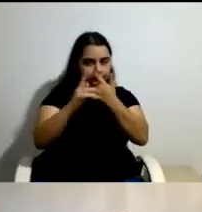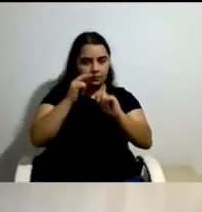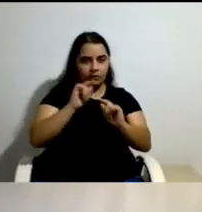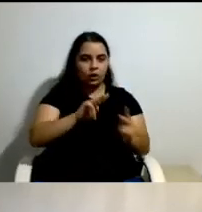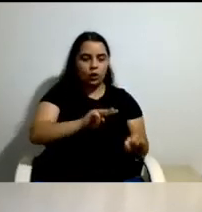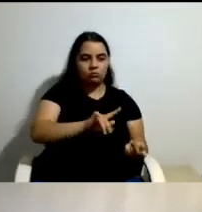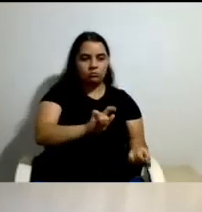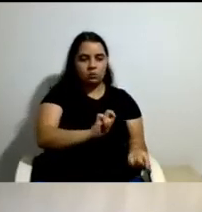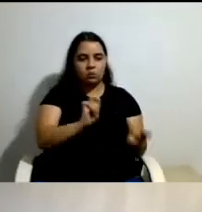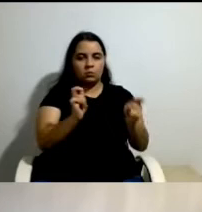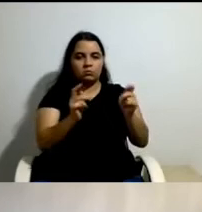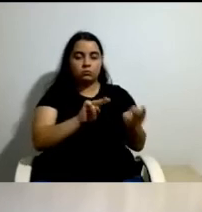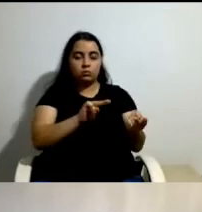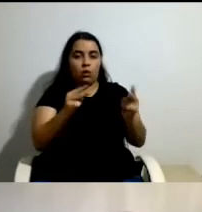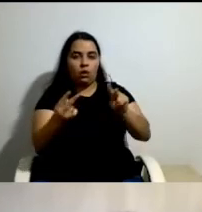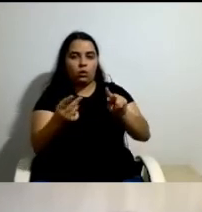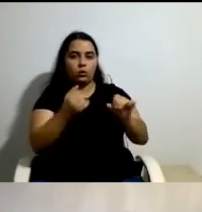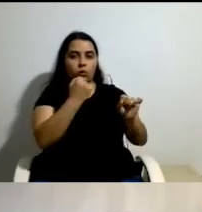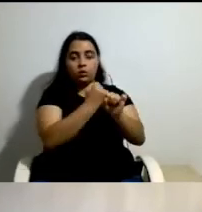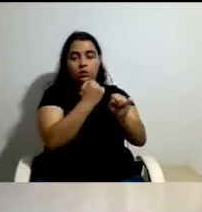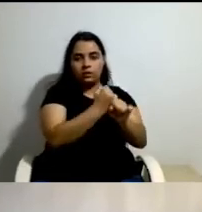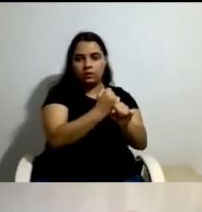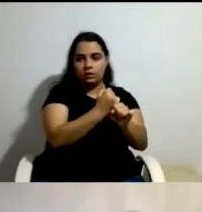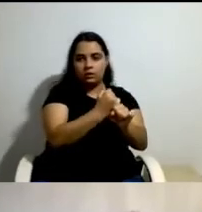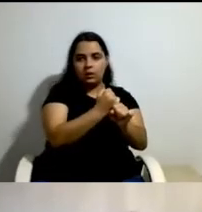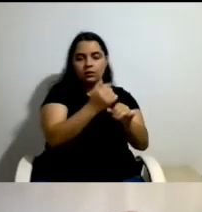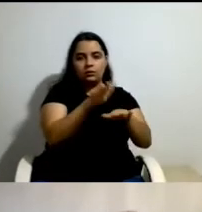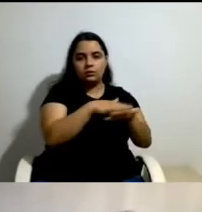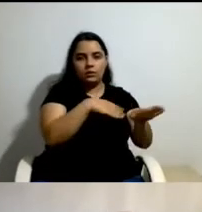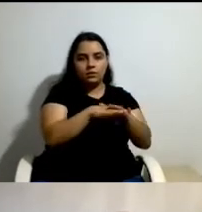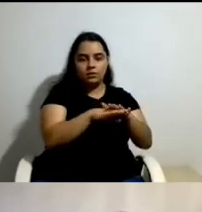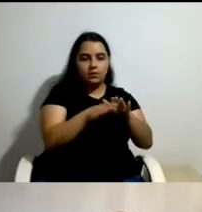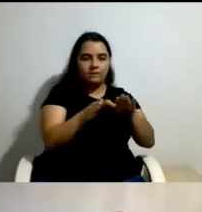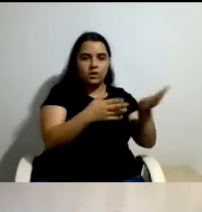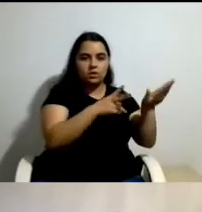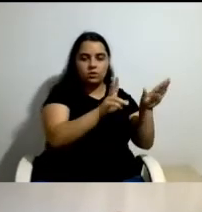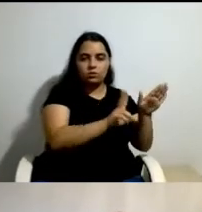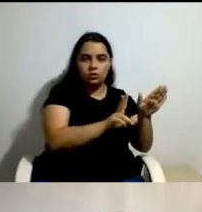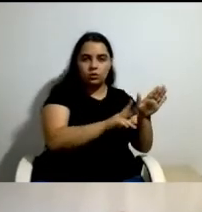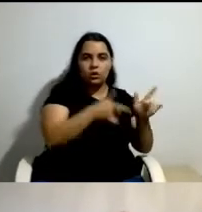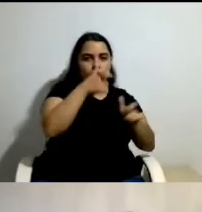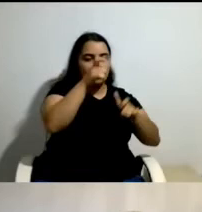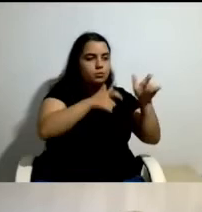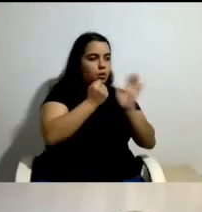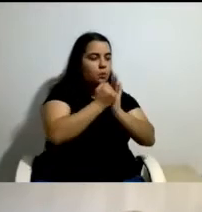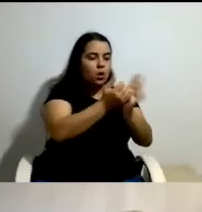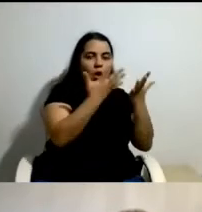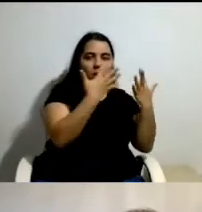o trabalho que nós fizemos no eixo 2 do projeto, isto é, pessoas com apoio convencional,